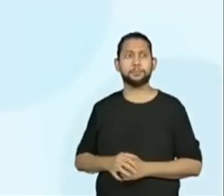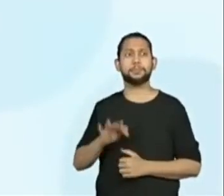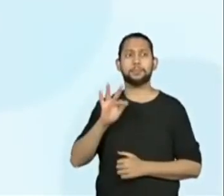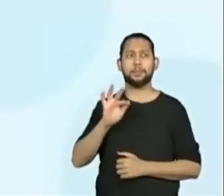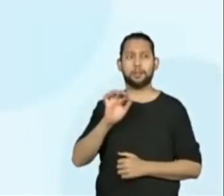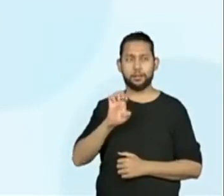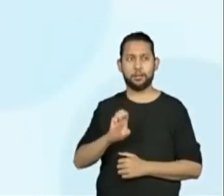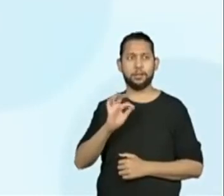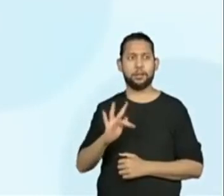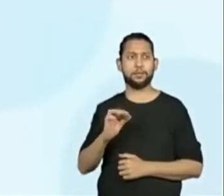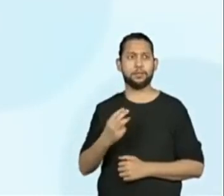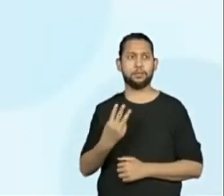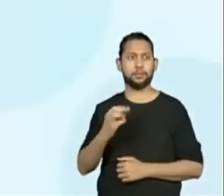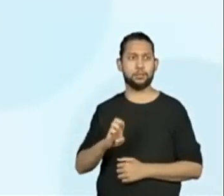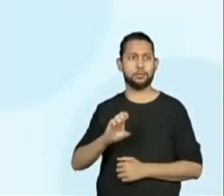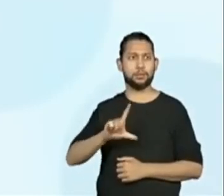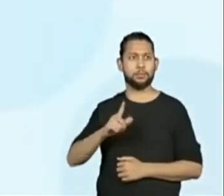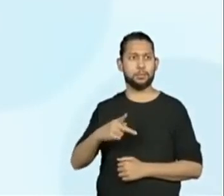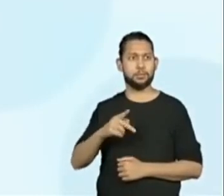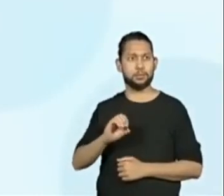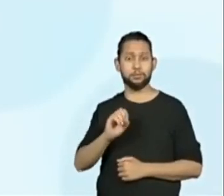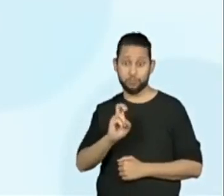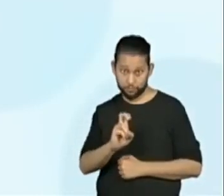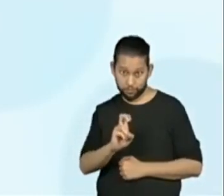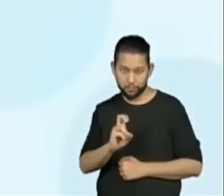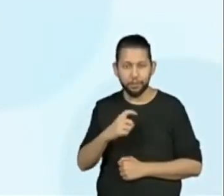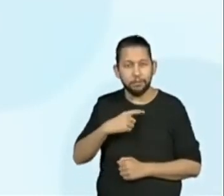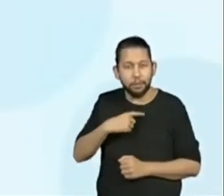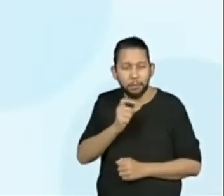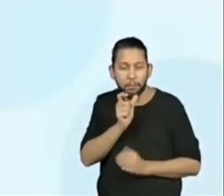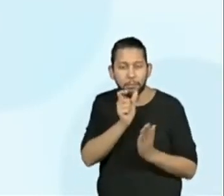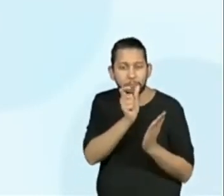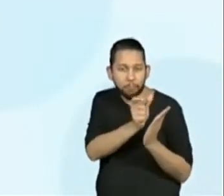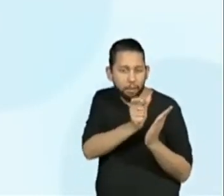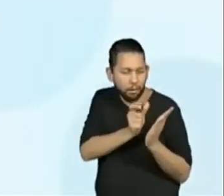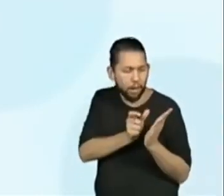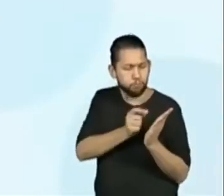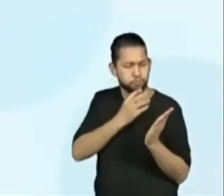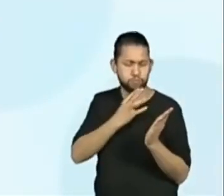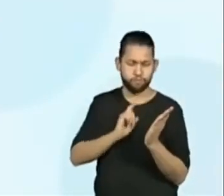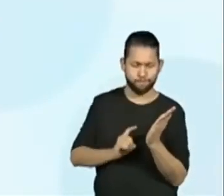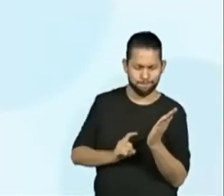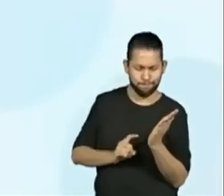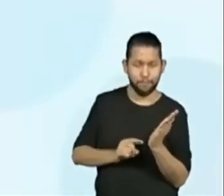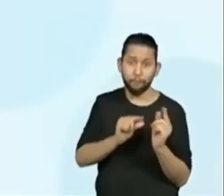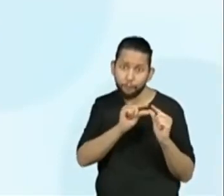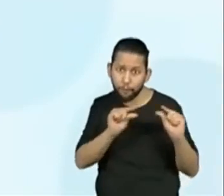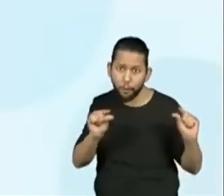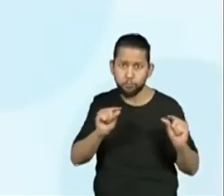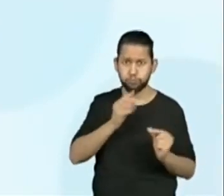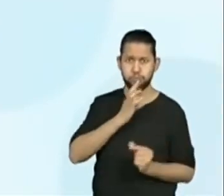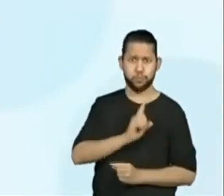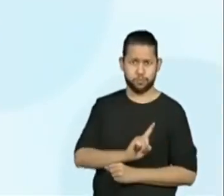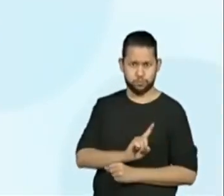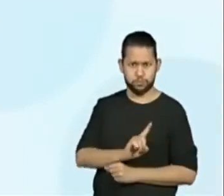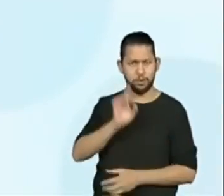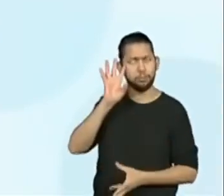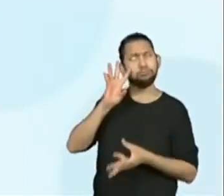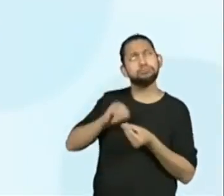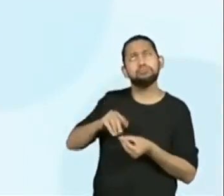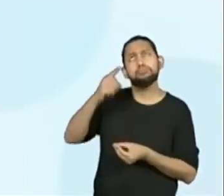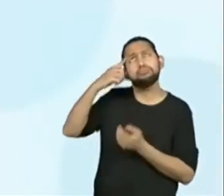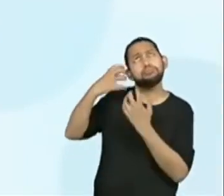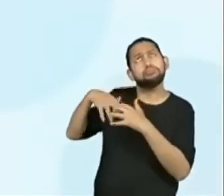EF35LP05, inferir o sentido de palavras ou expressões desconhecidas na leitura de textos de